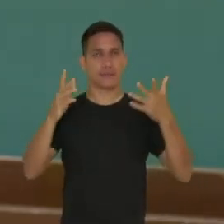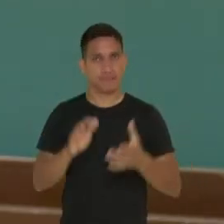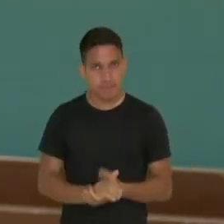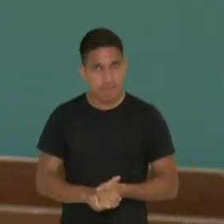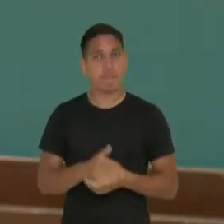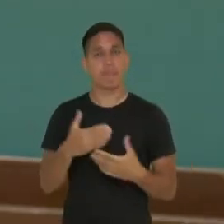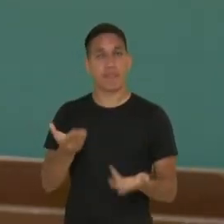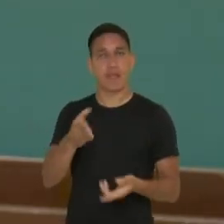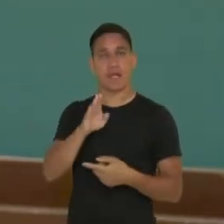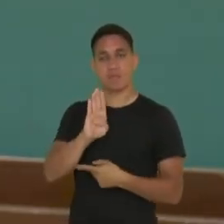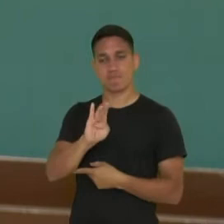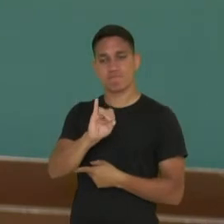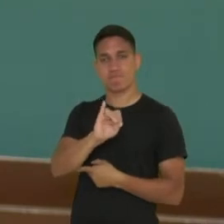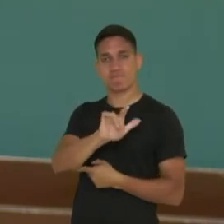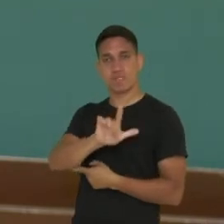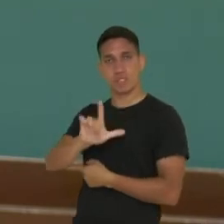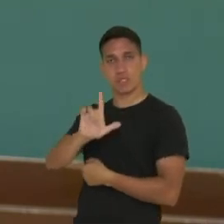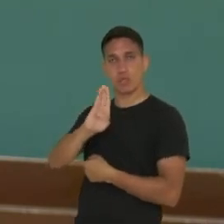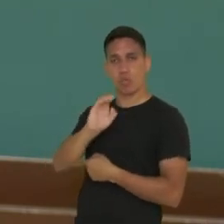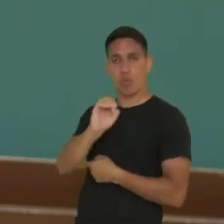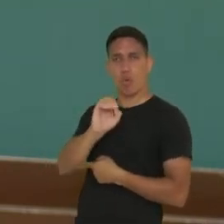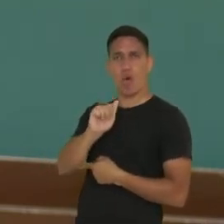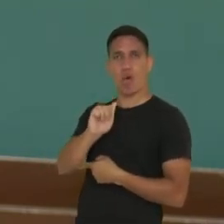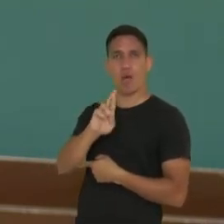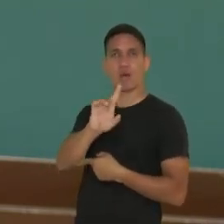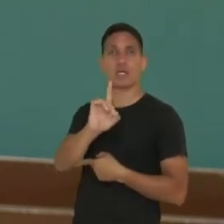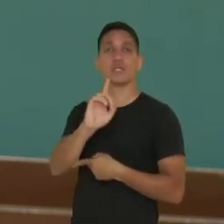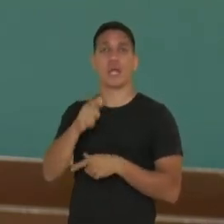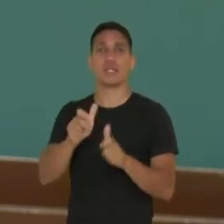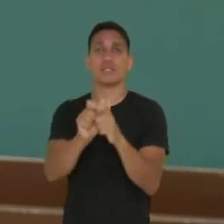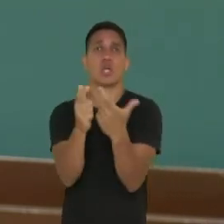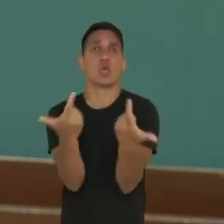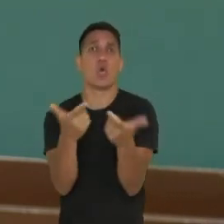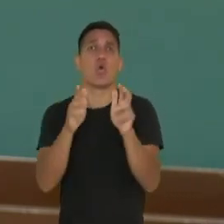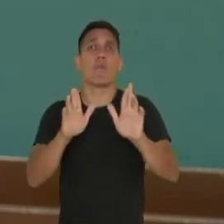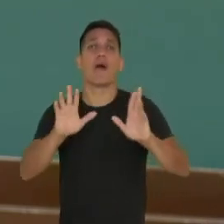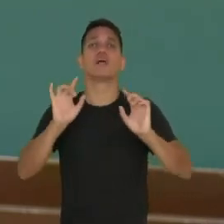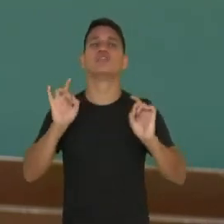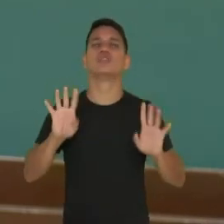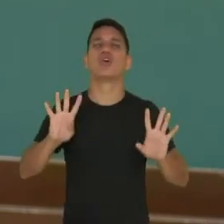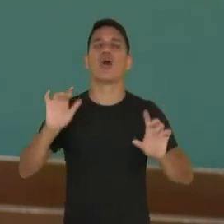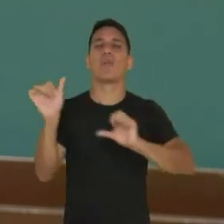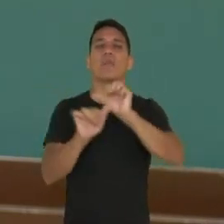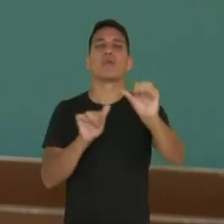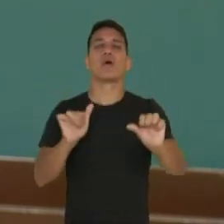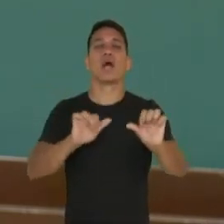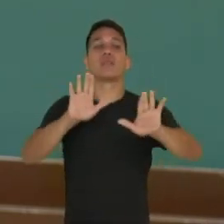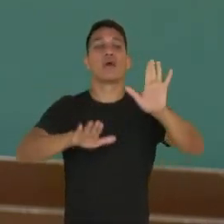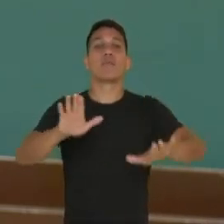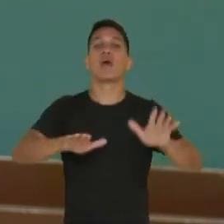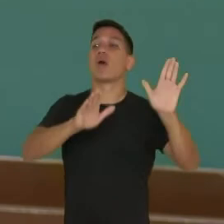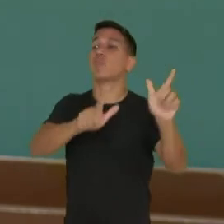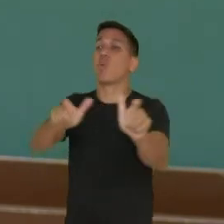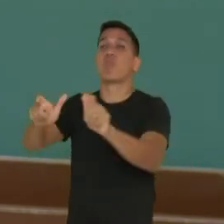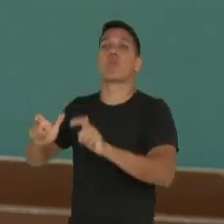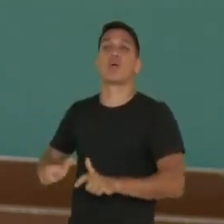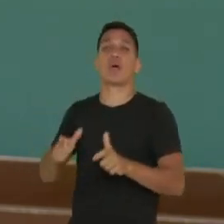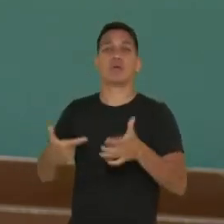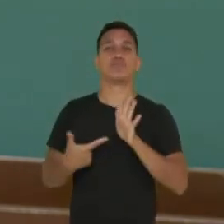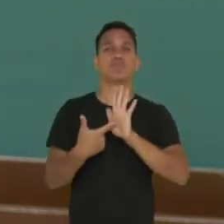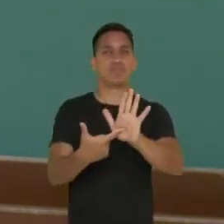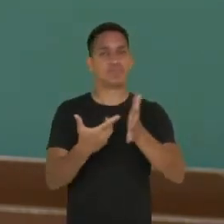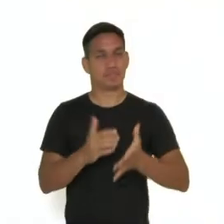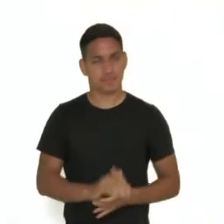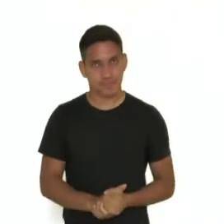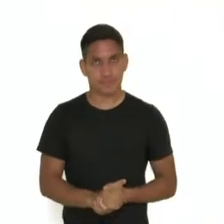Billboard e outdoor, né? A mesma coisa, são sinônimos, só muda dependendo da região em que ele está, mostrando,